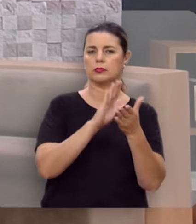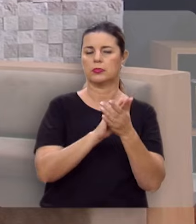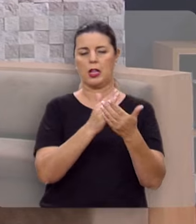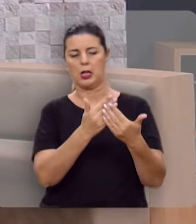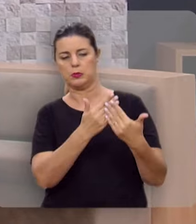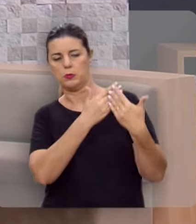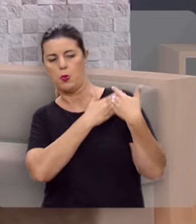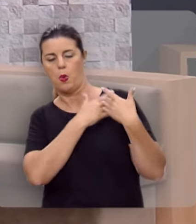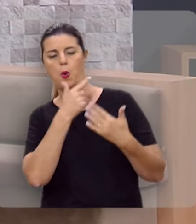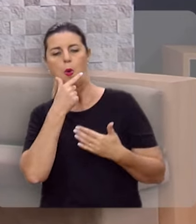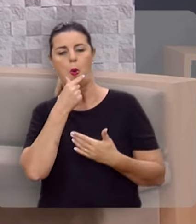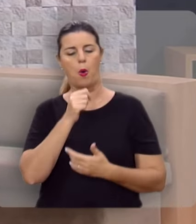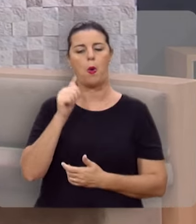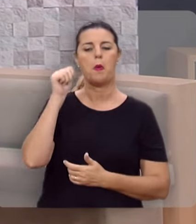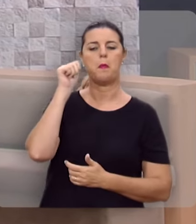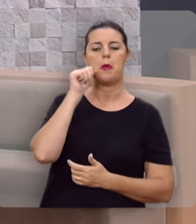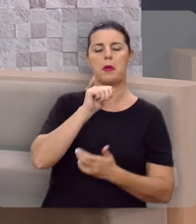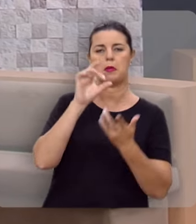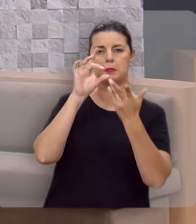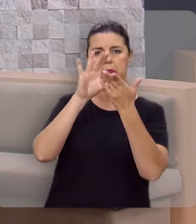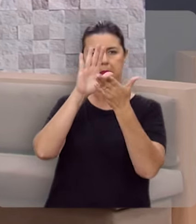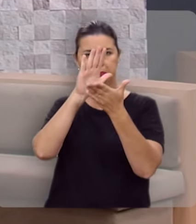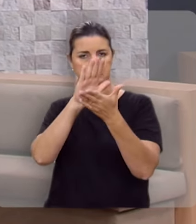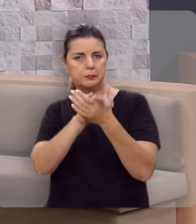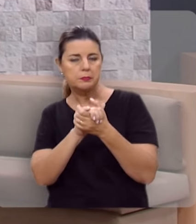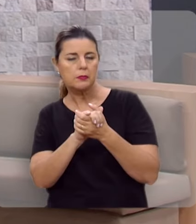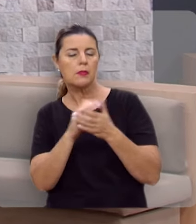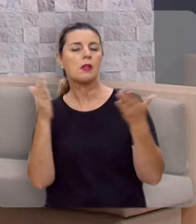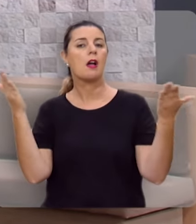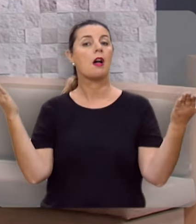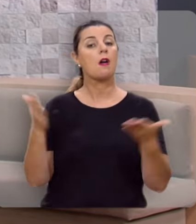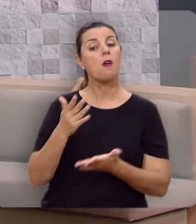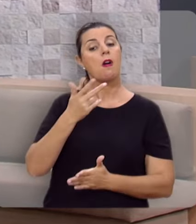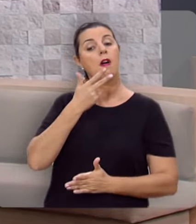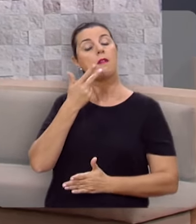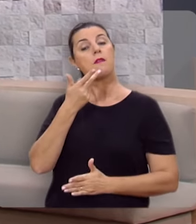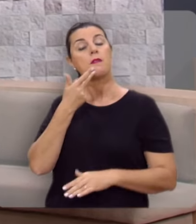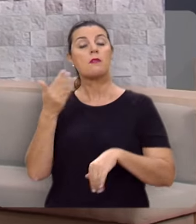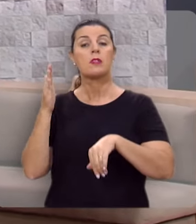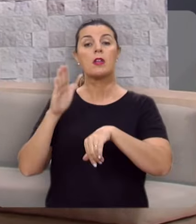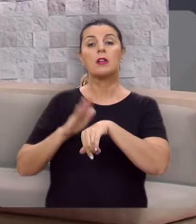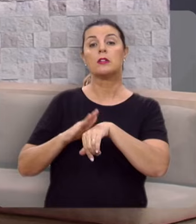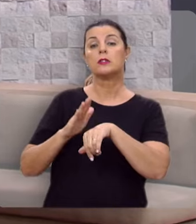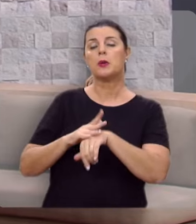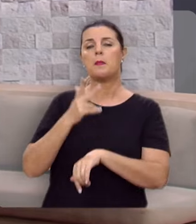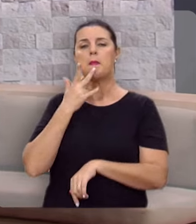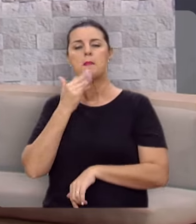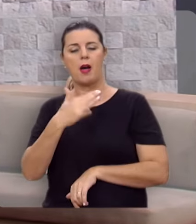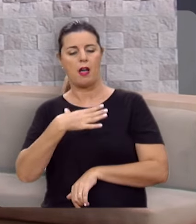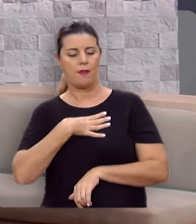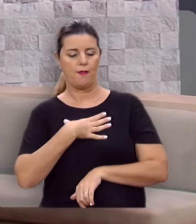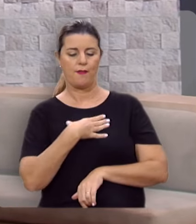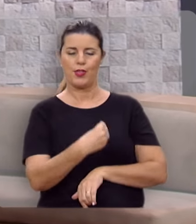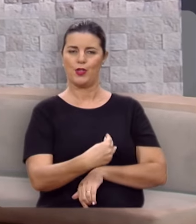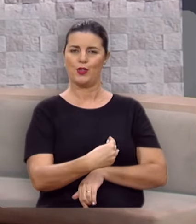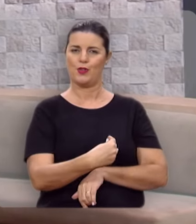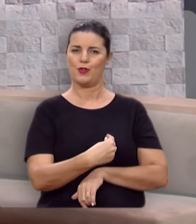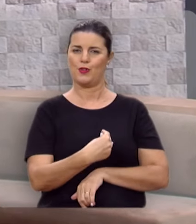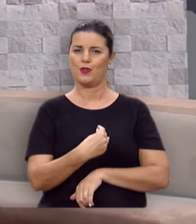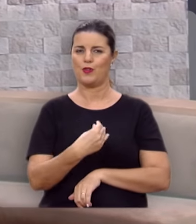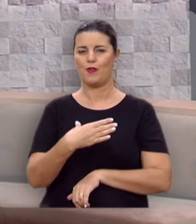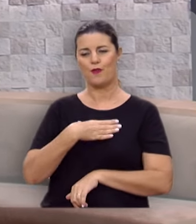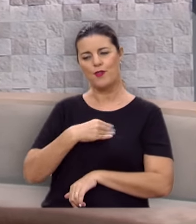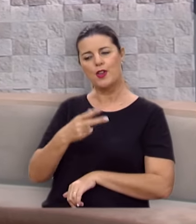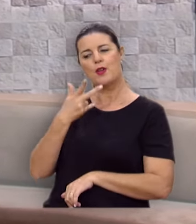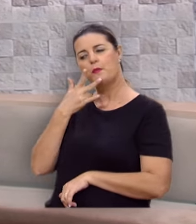o papel do marido, o papel da esposa. Agora ele vai lidar com a questão de pais e filhos,